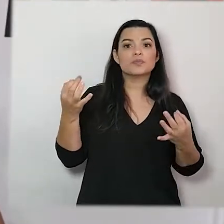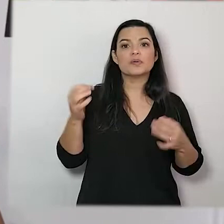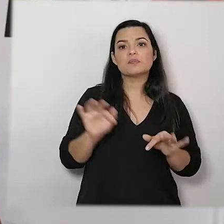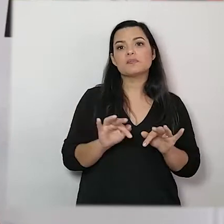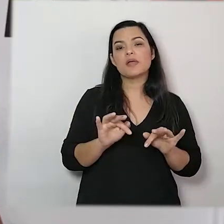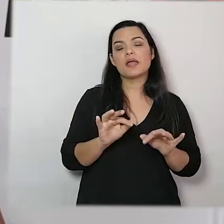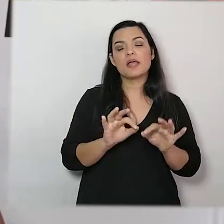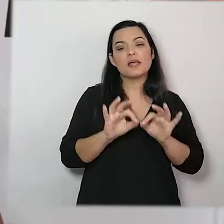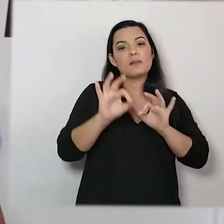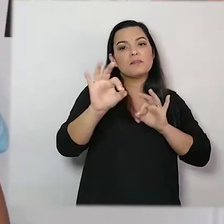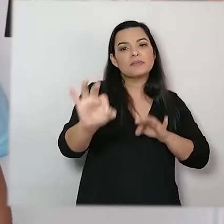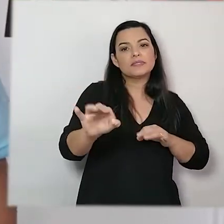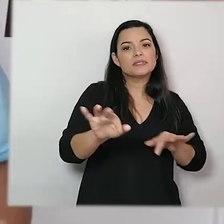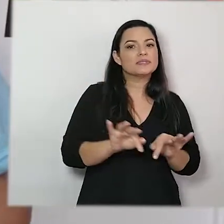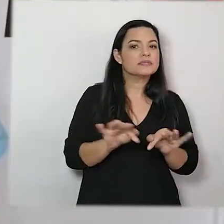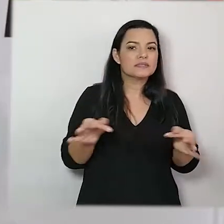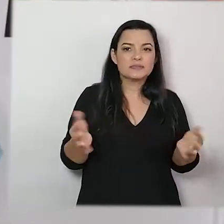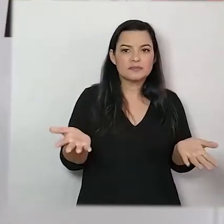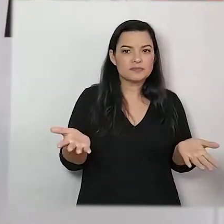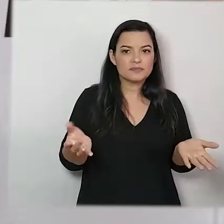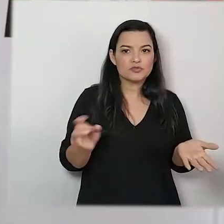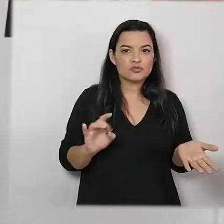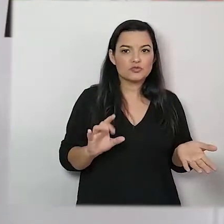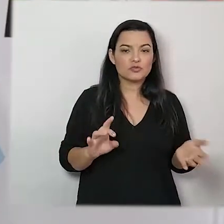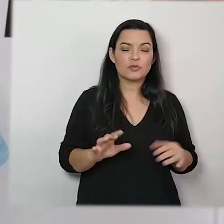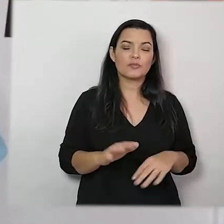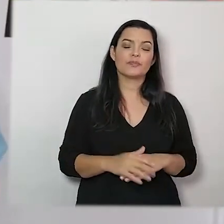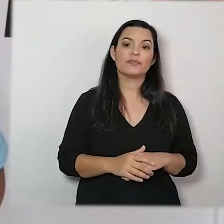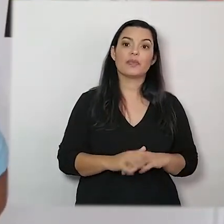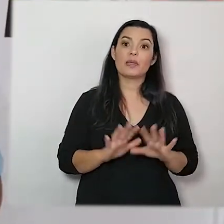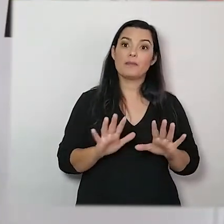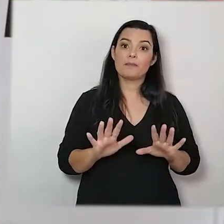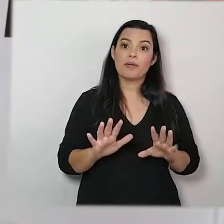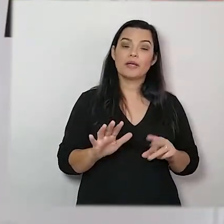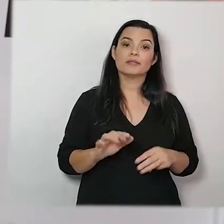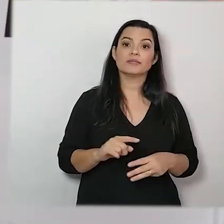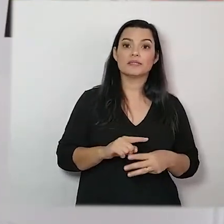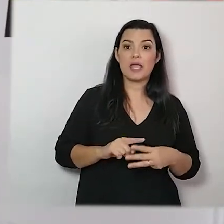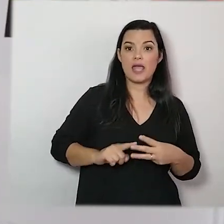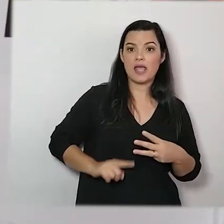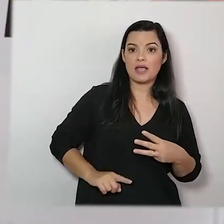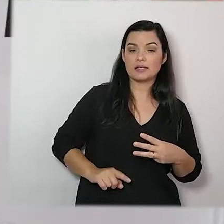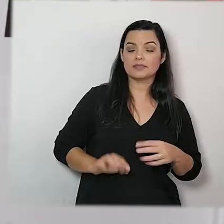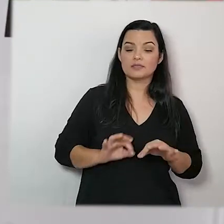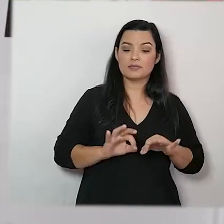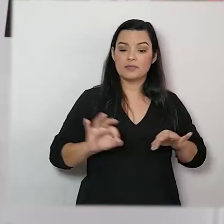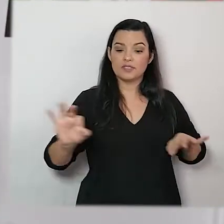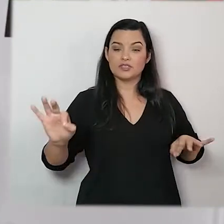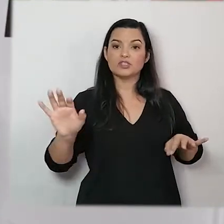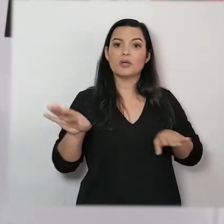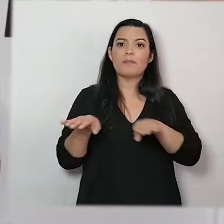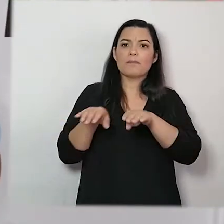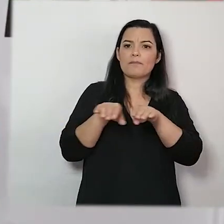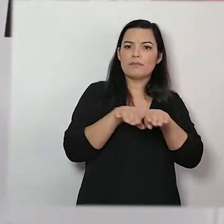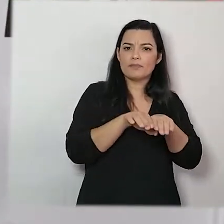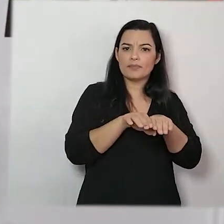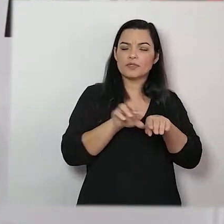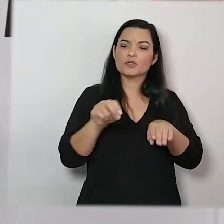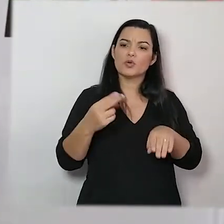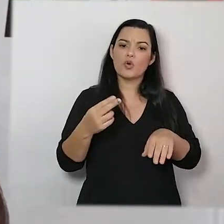simples assim. Só que além dessas medidas que são chamadas de padronizadas ou medidas